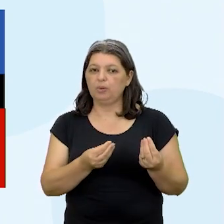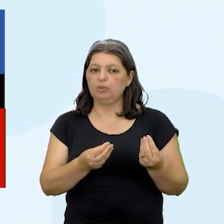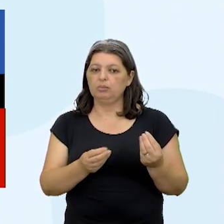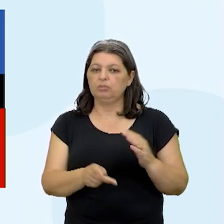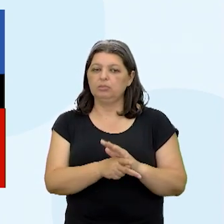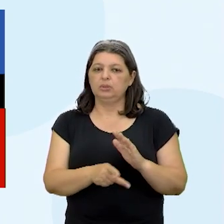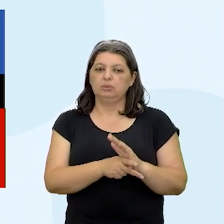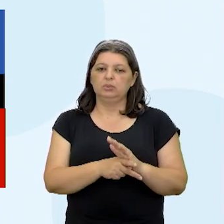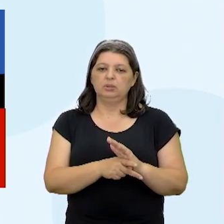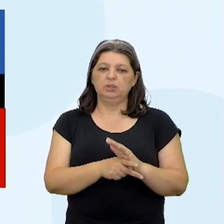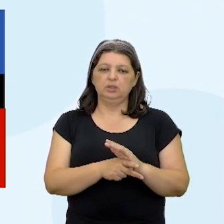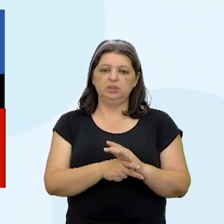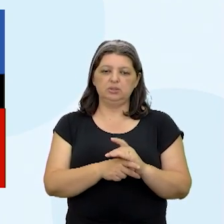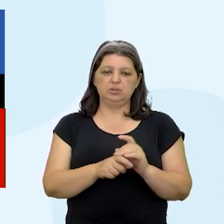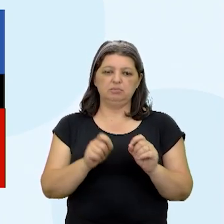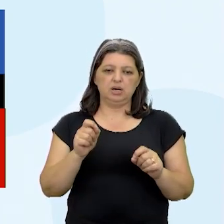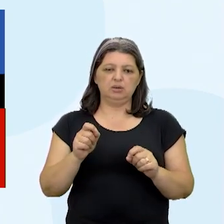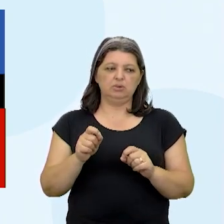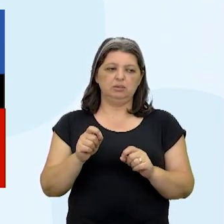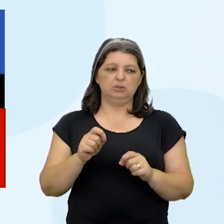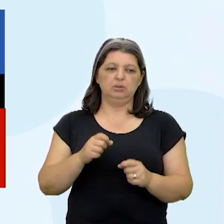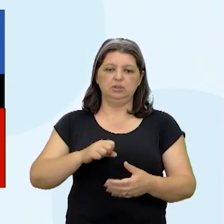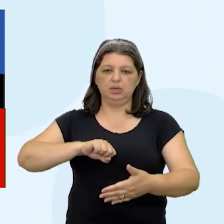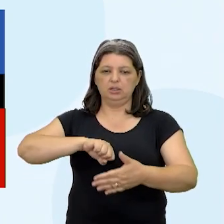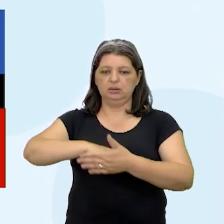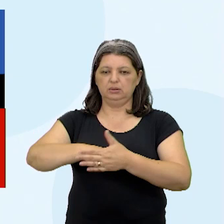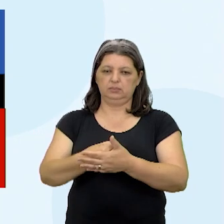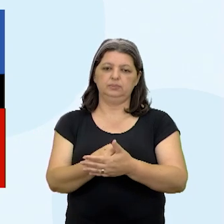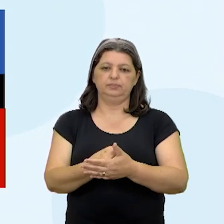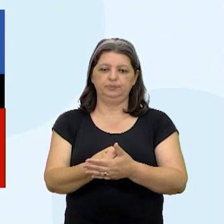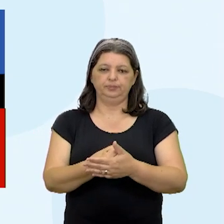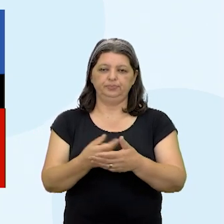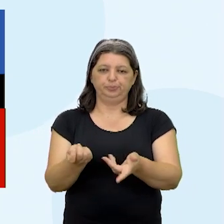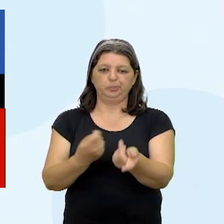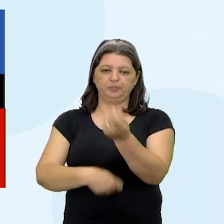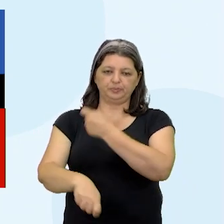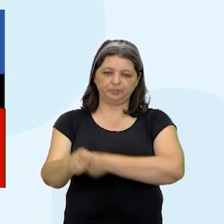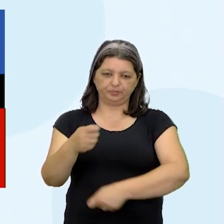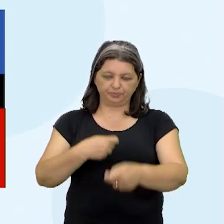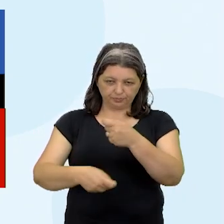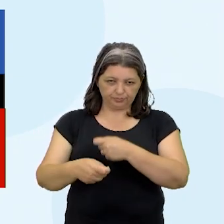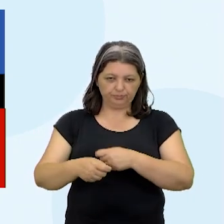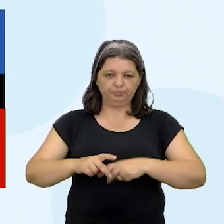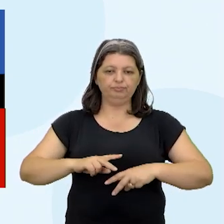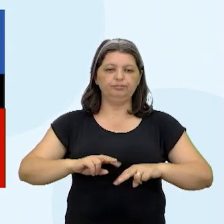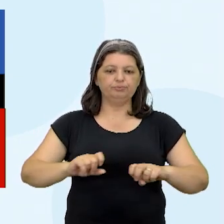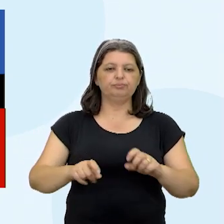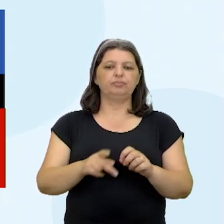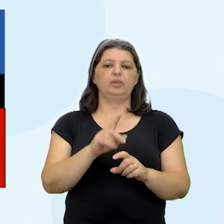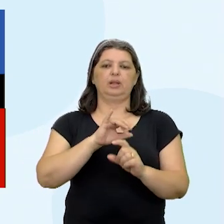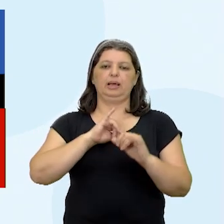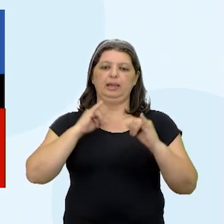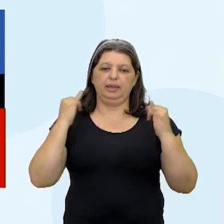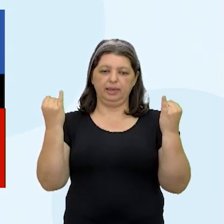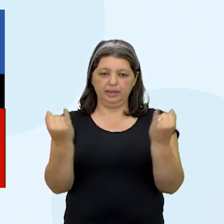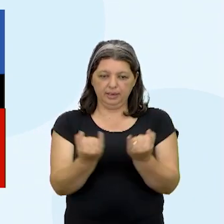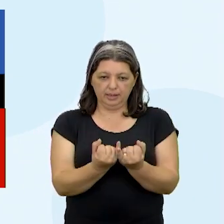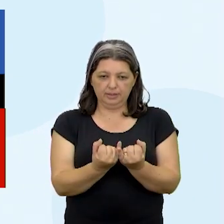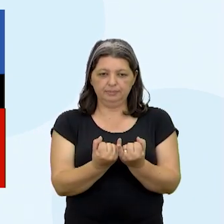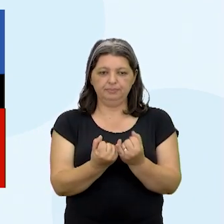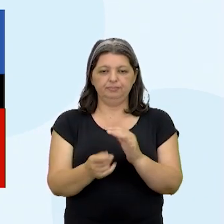embargo comercial. Vamos voltar para o mapa. Olha lá. Eles fazem um anel em volta da ilha e praticamente